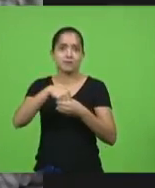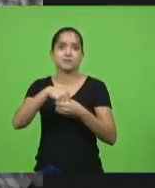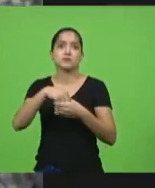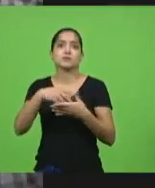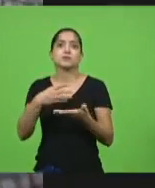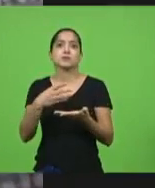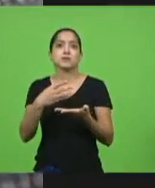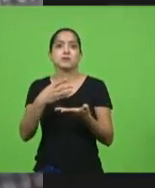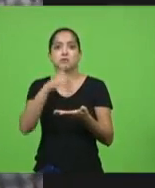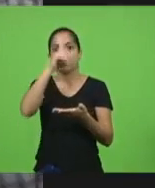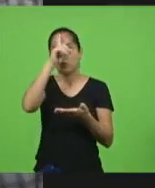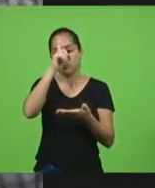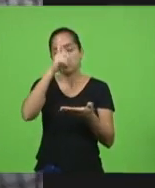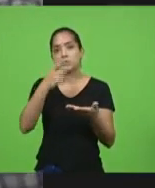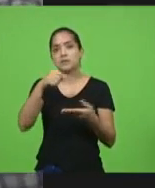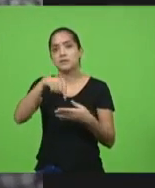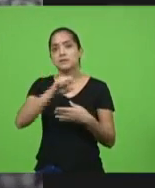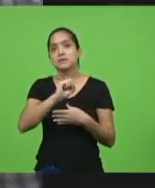Então, gente,